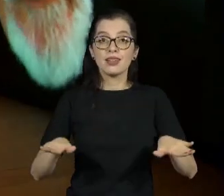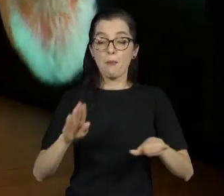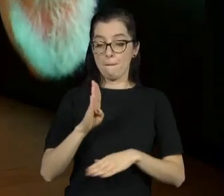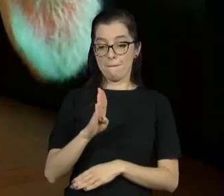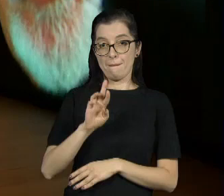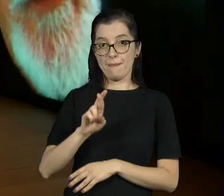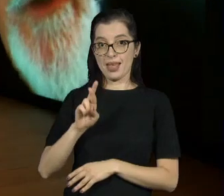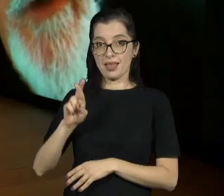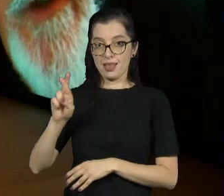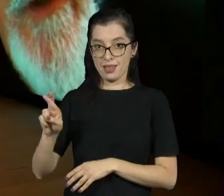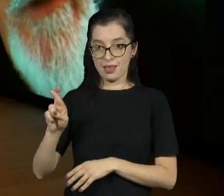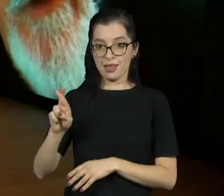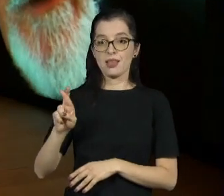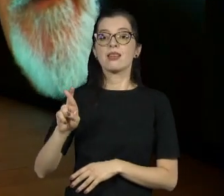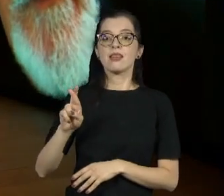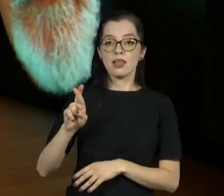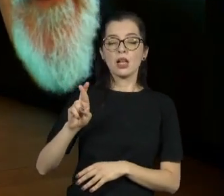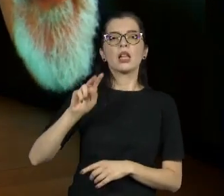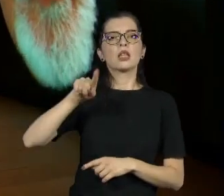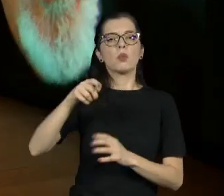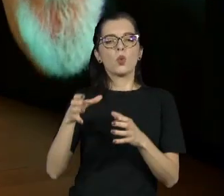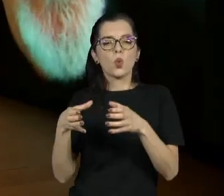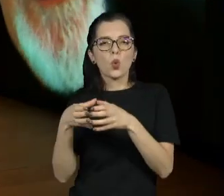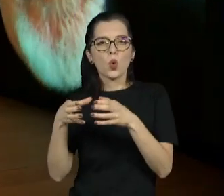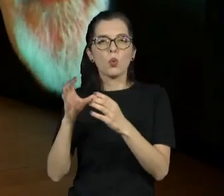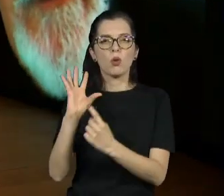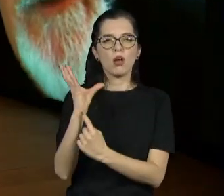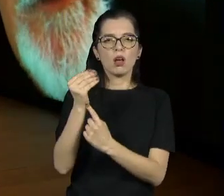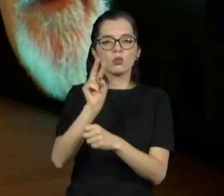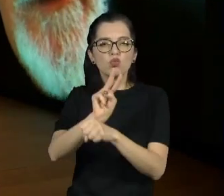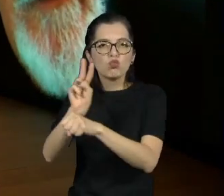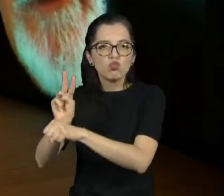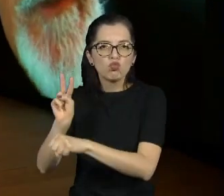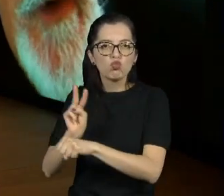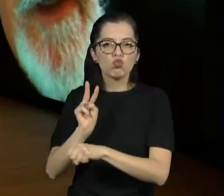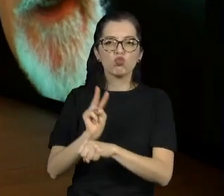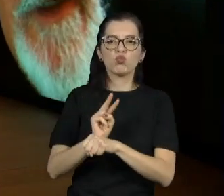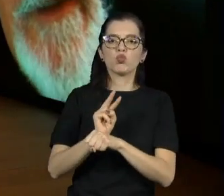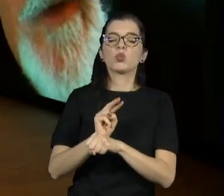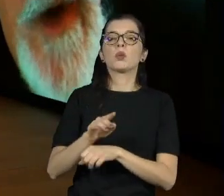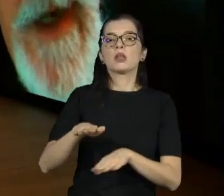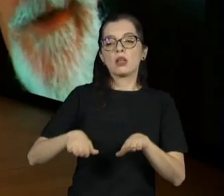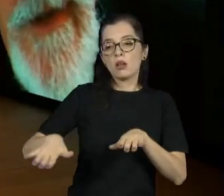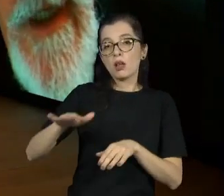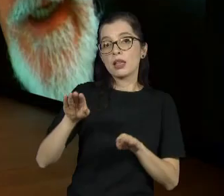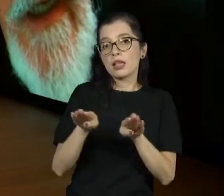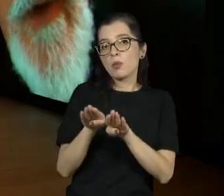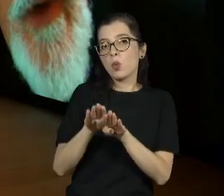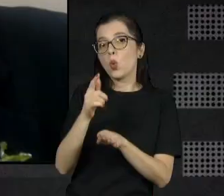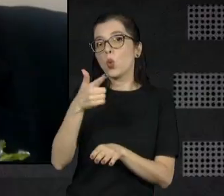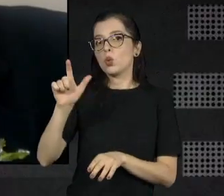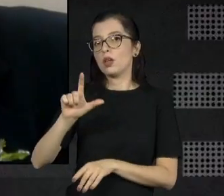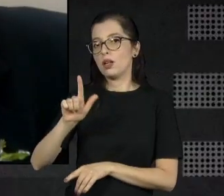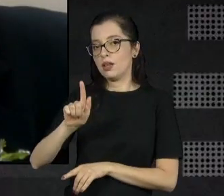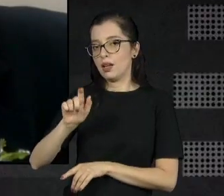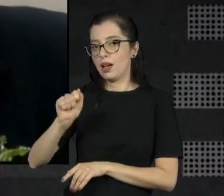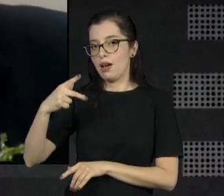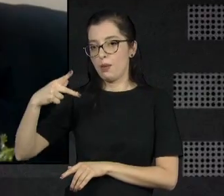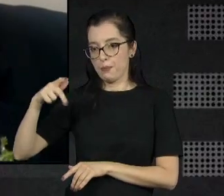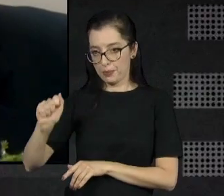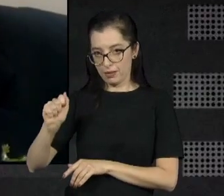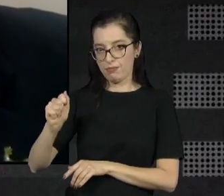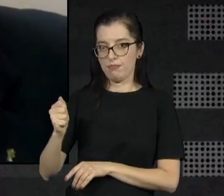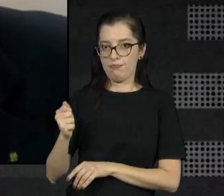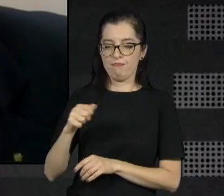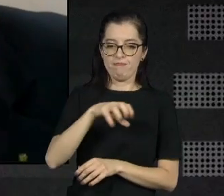Outra parte vai para o retiro dos artistas. Outro para o Gapa de Santos, de apoio à crença com a Ais, e o outro para a